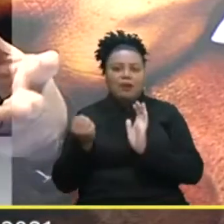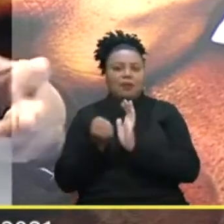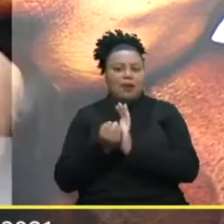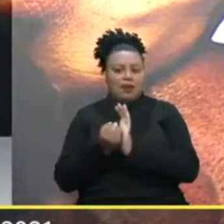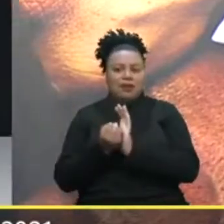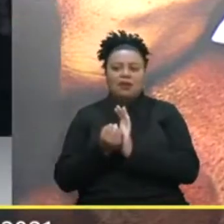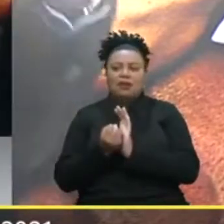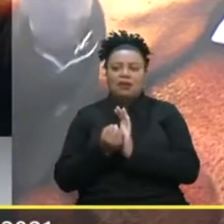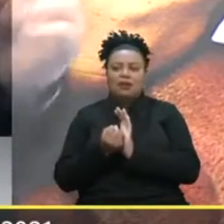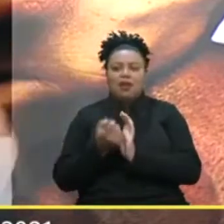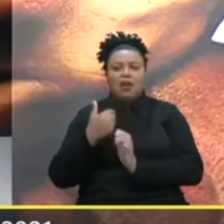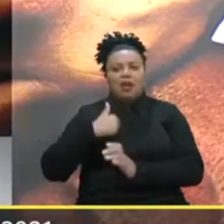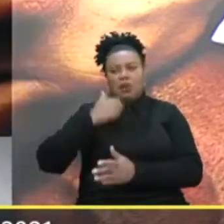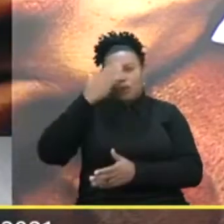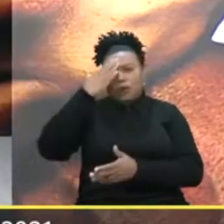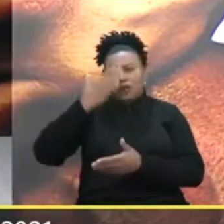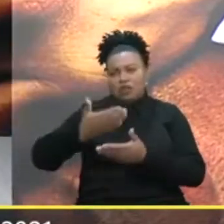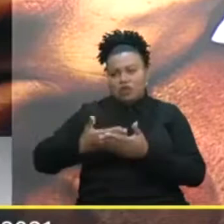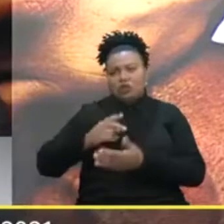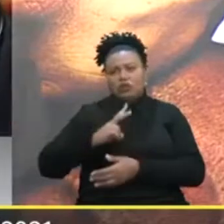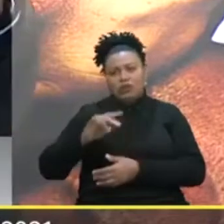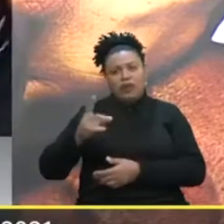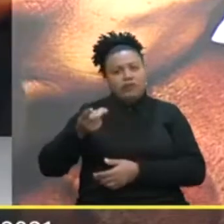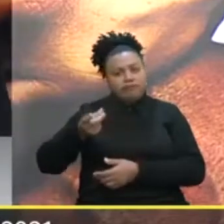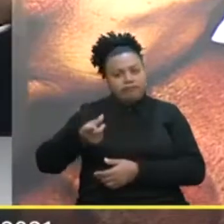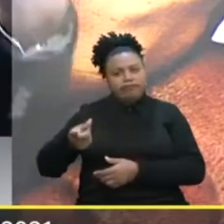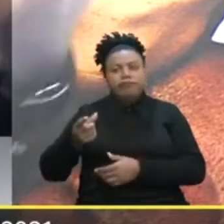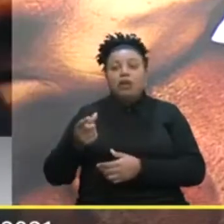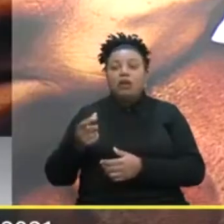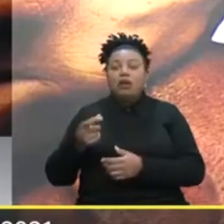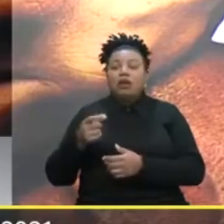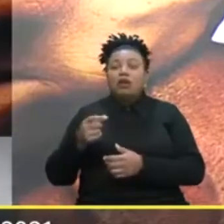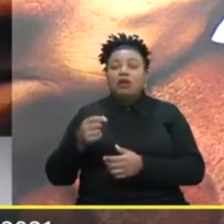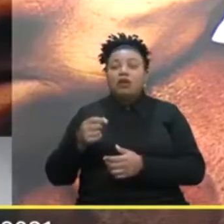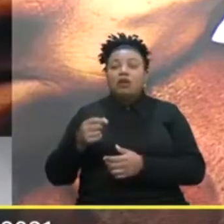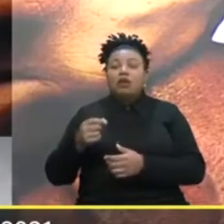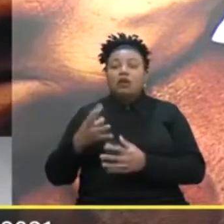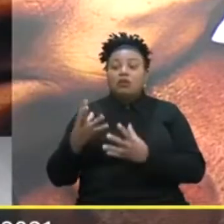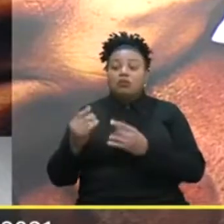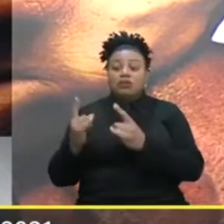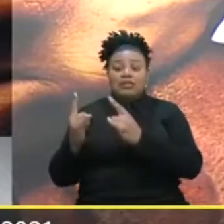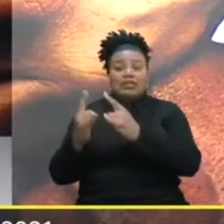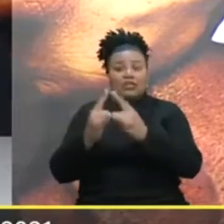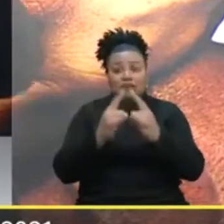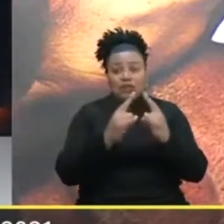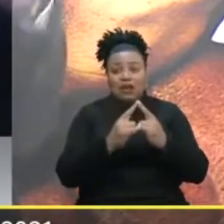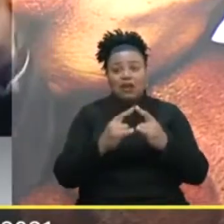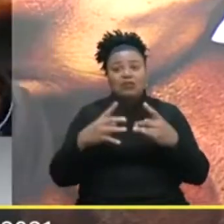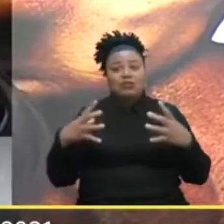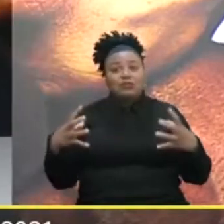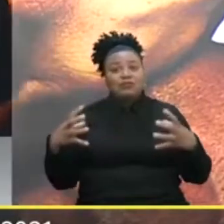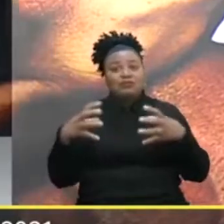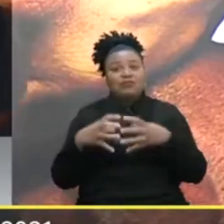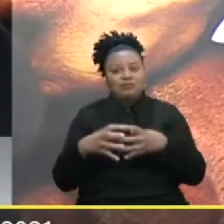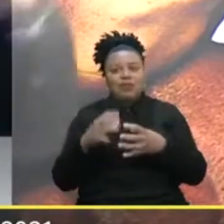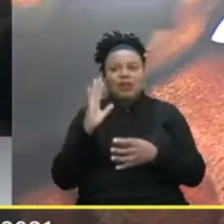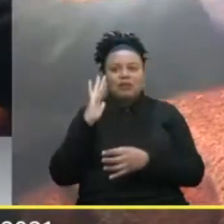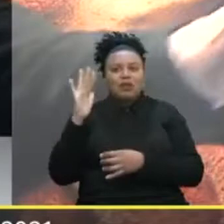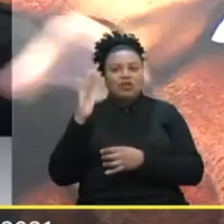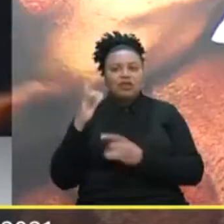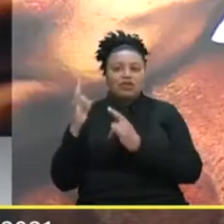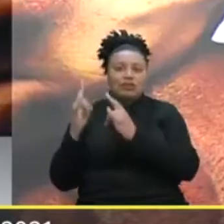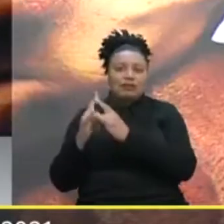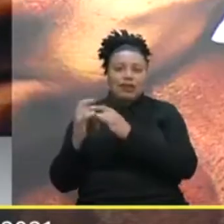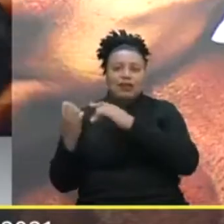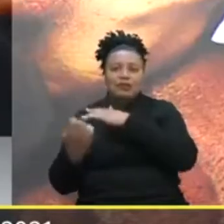Que eu acredito Que ficará Pra sempre Que juntou Muitas entidades De todos Imagina assim A